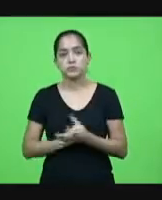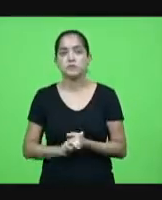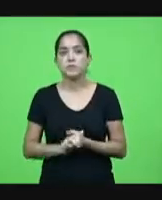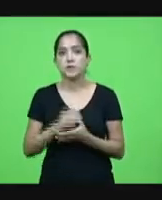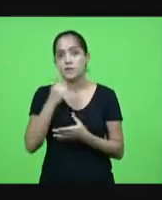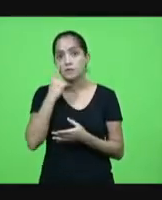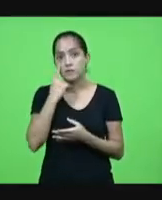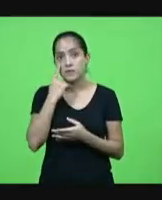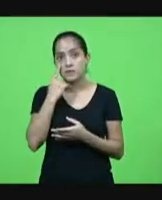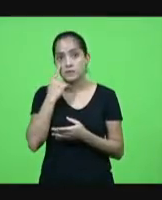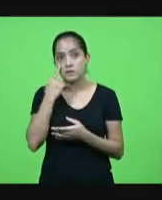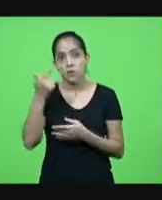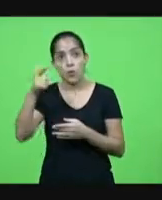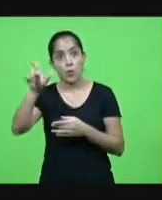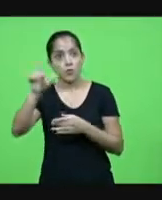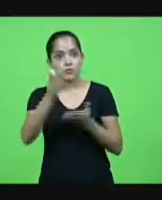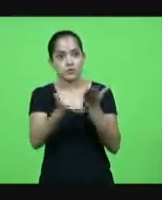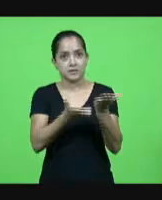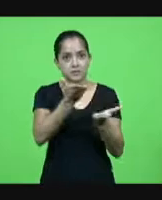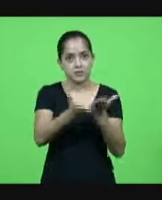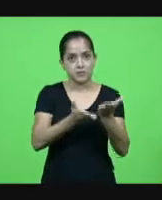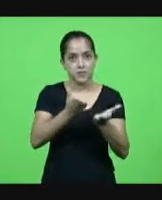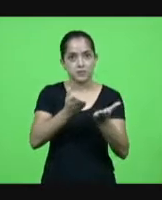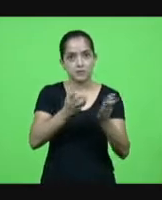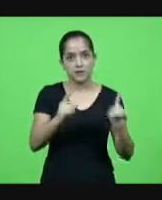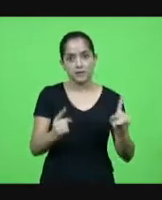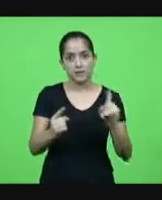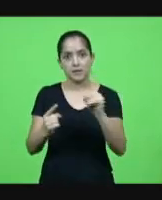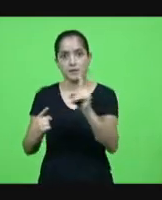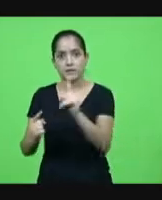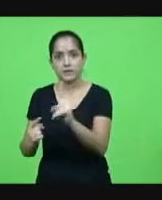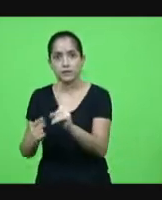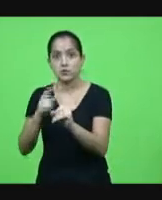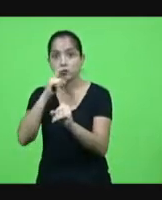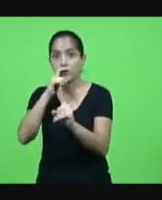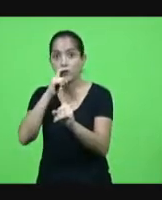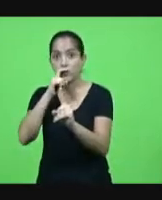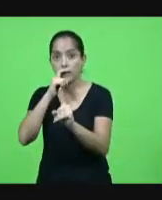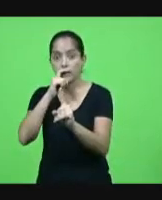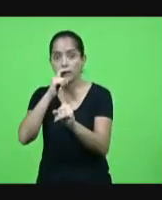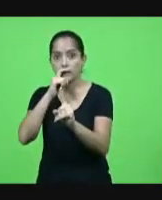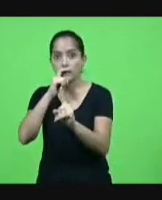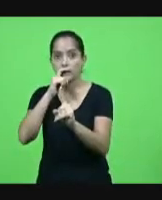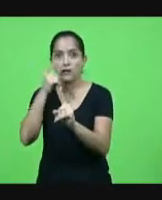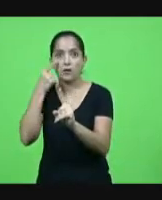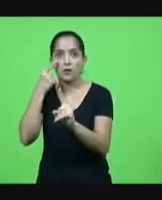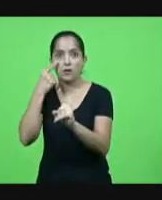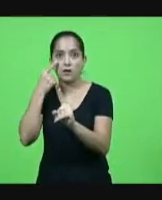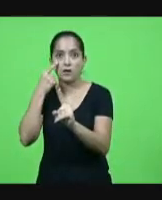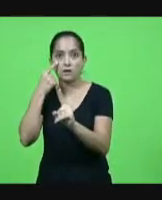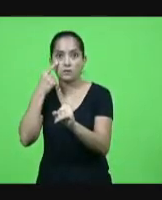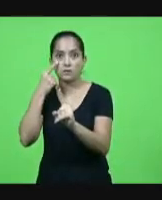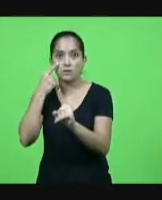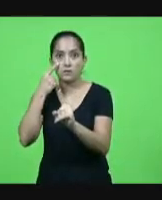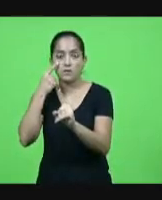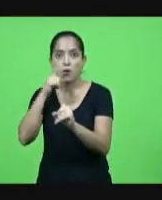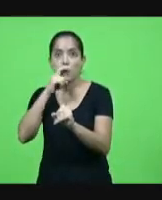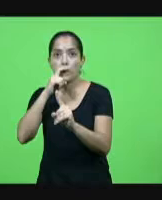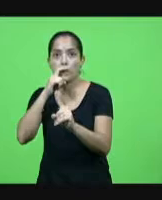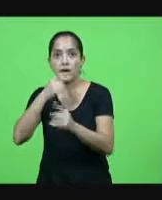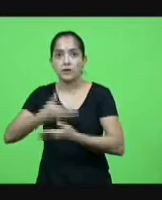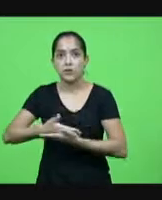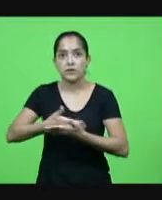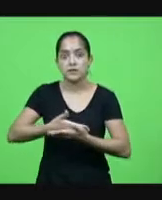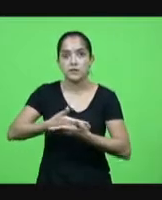estão fazendo um outro atendimento de repente aparece uma olha lá olha apareceu o pai com a criança